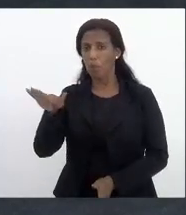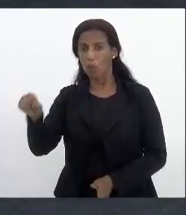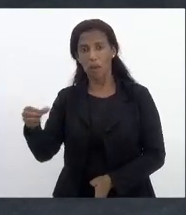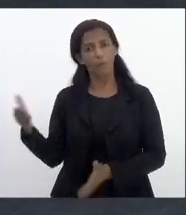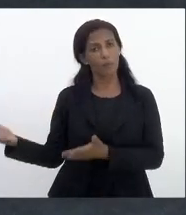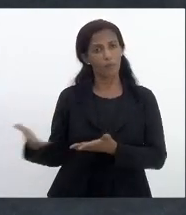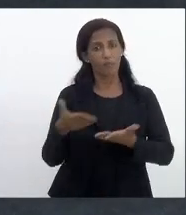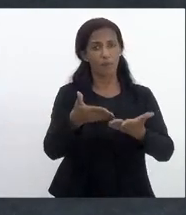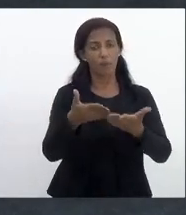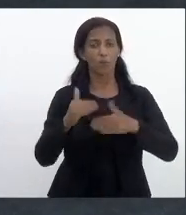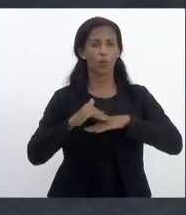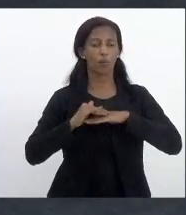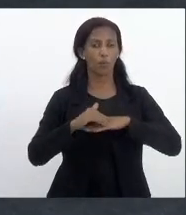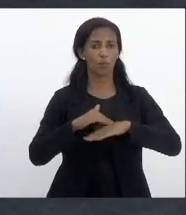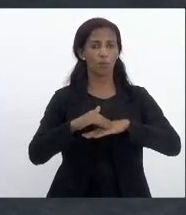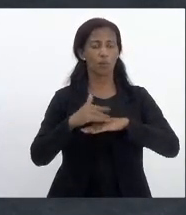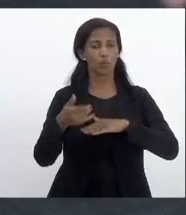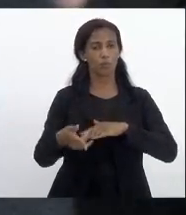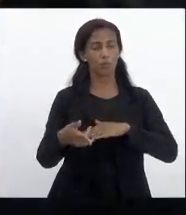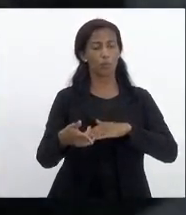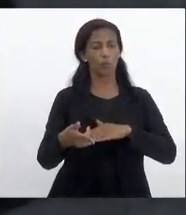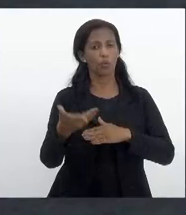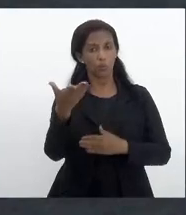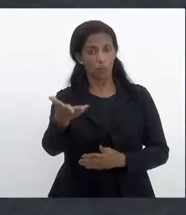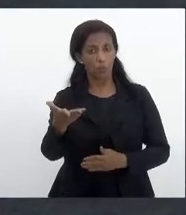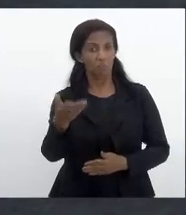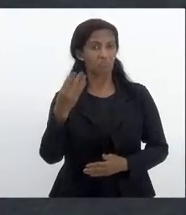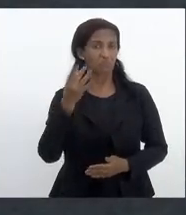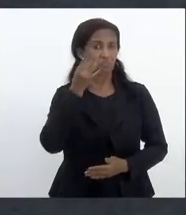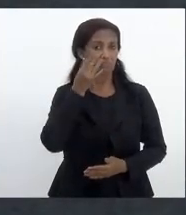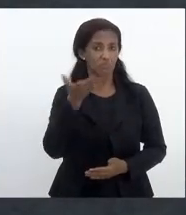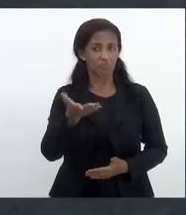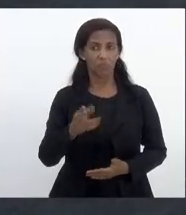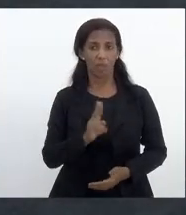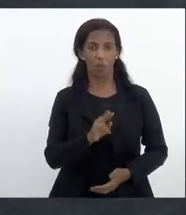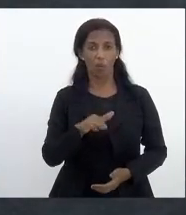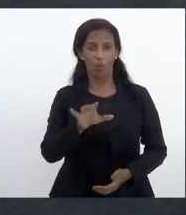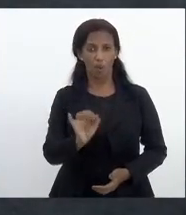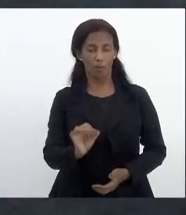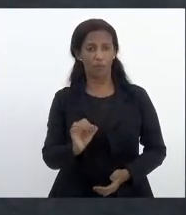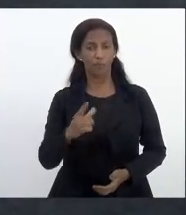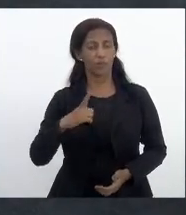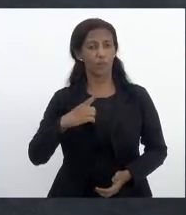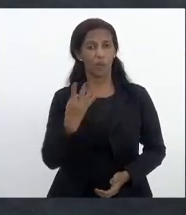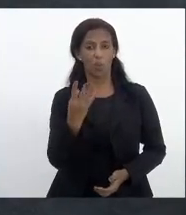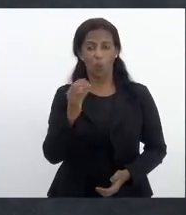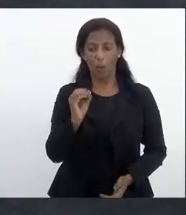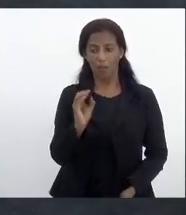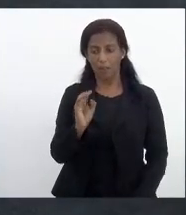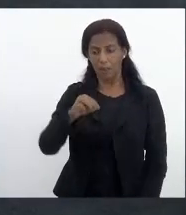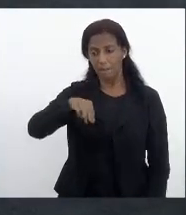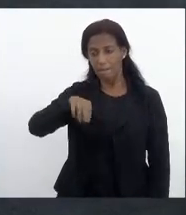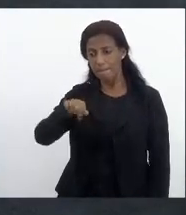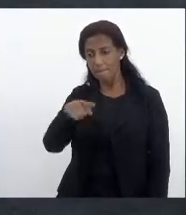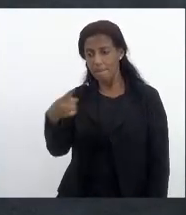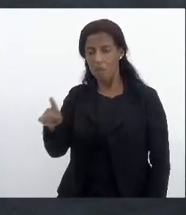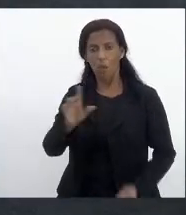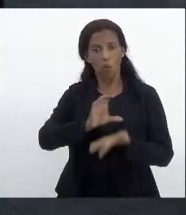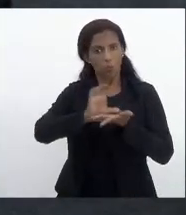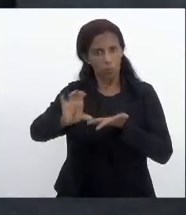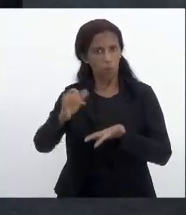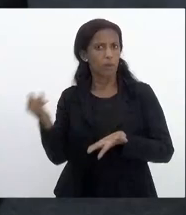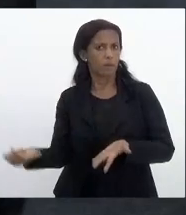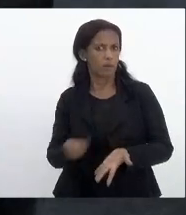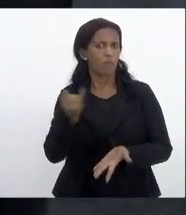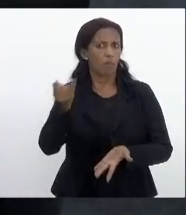recentemente em conversa que fazíamos aqui com a presença de vossa excelência que a UENF recentemente recebeu 40 milhões um recurso importante